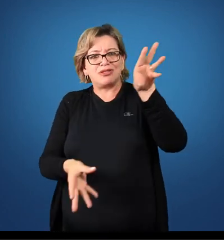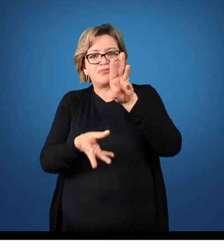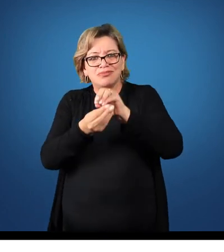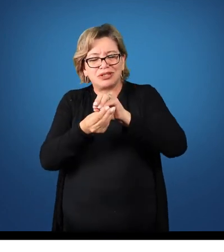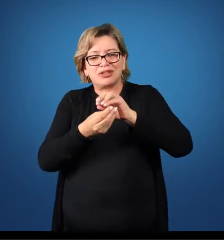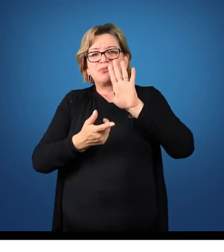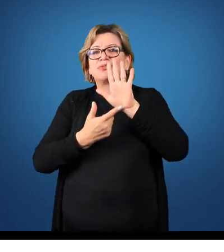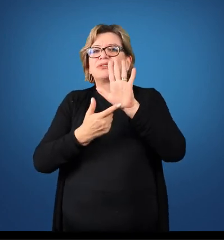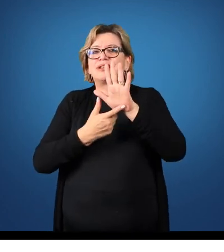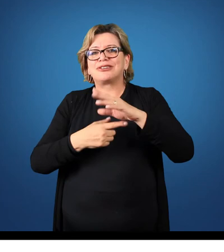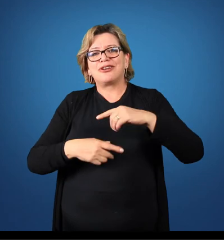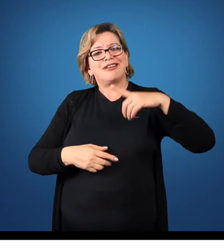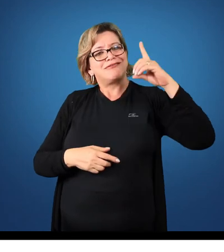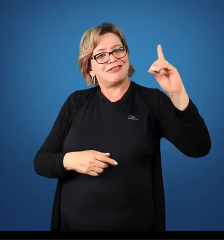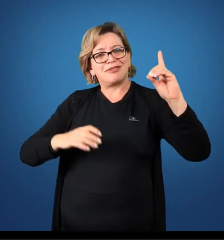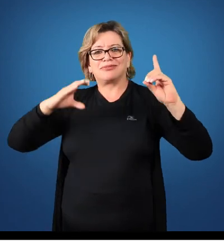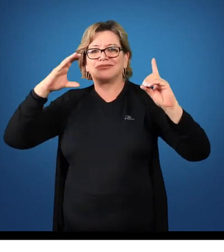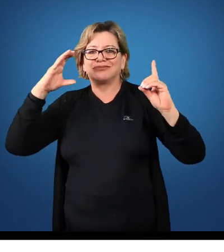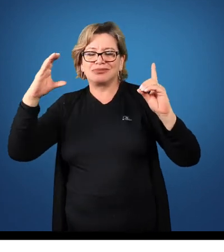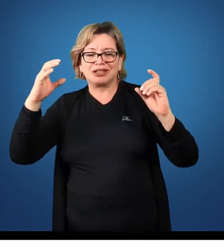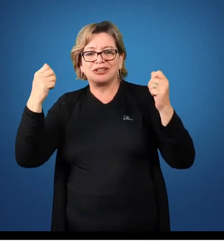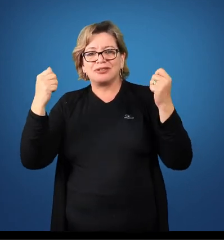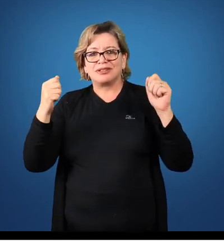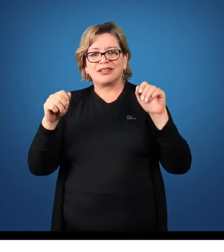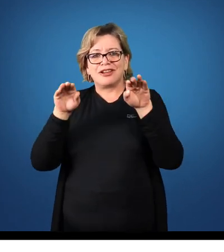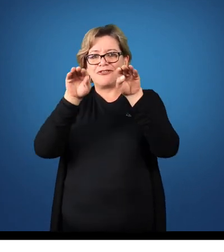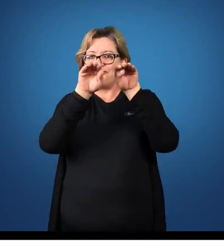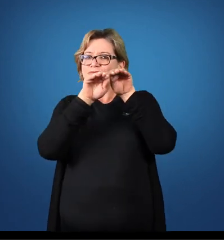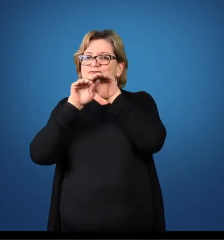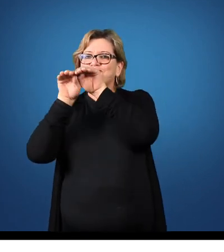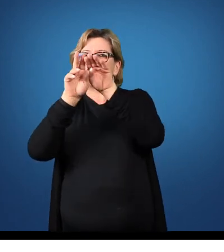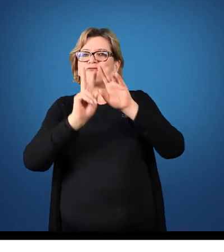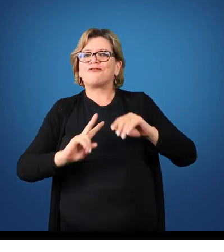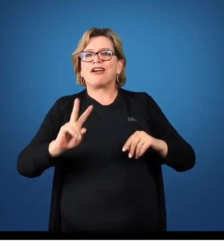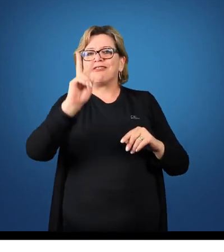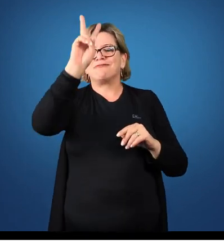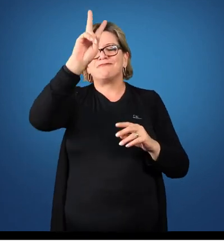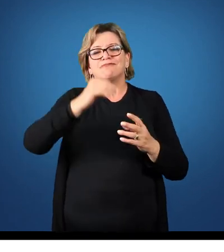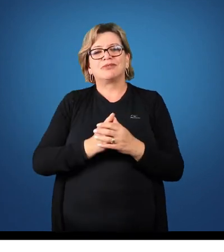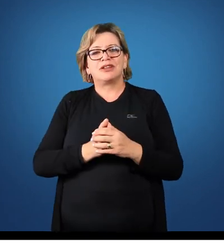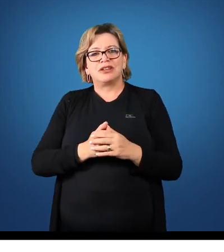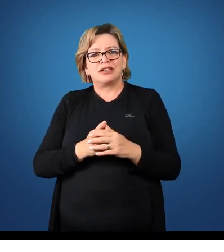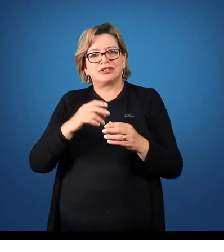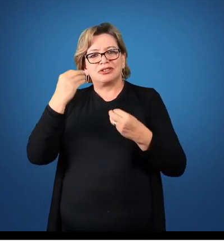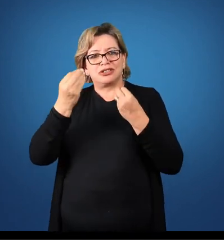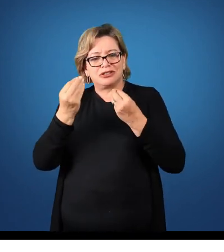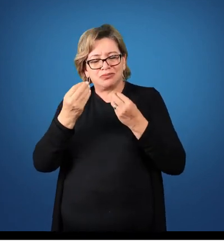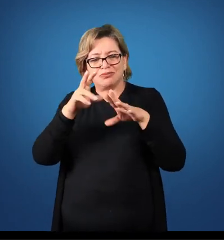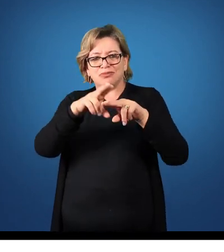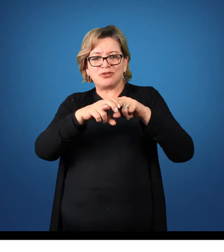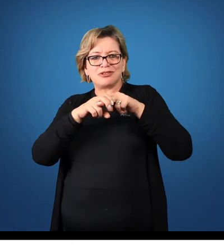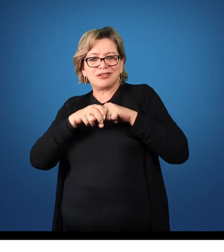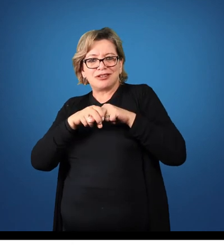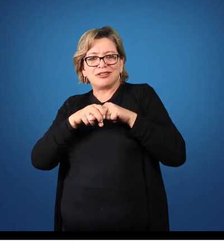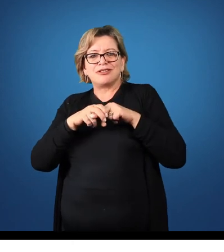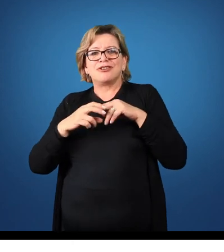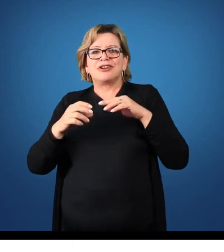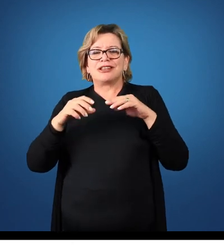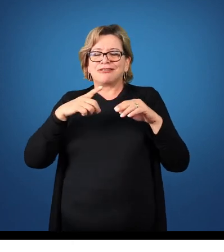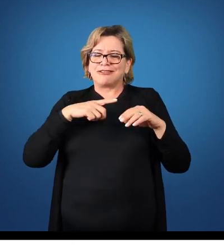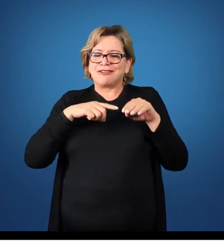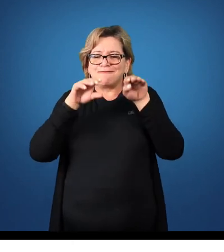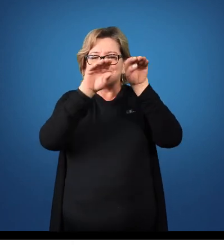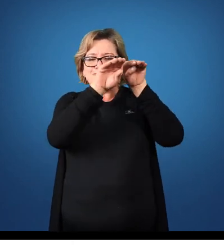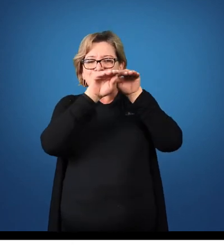de débito e crédito devem ser do mesmo valor. E isto vai dar o equilíbrio do balanço